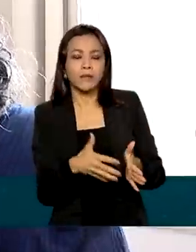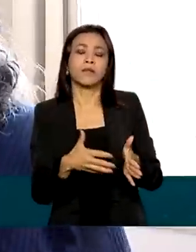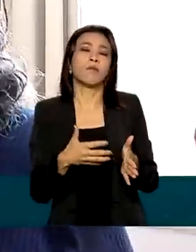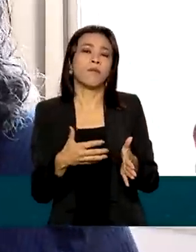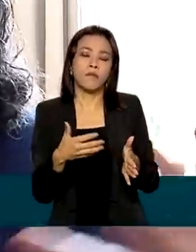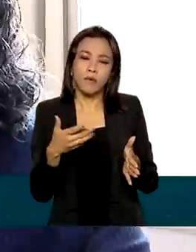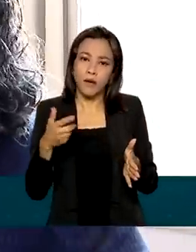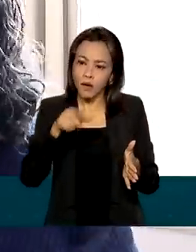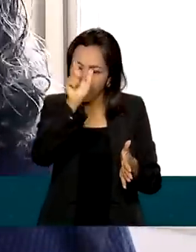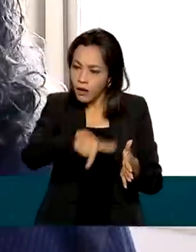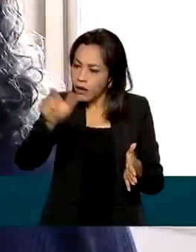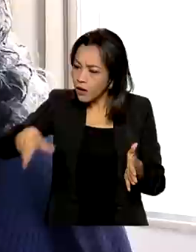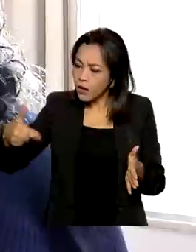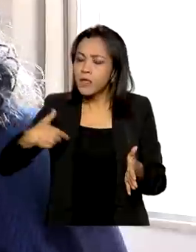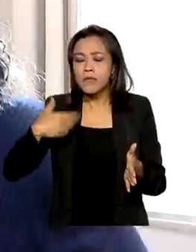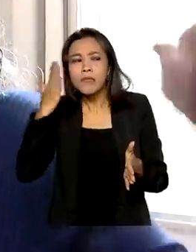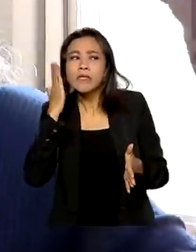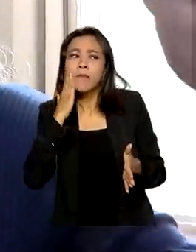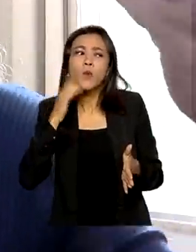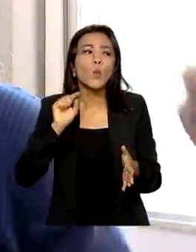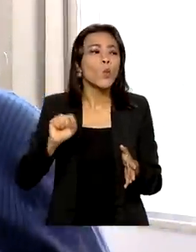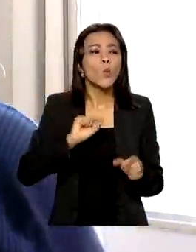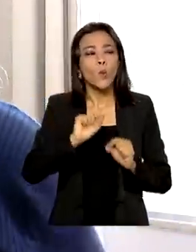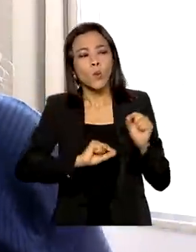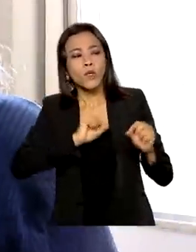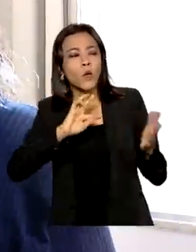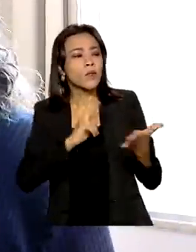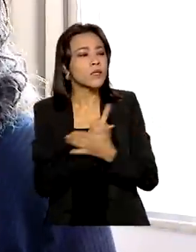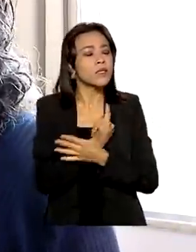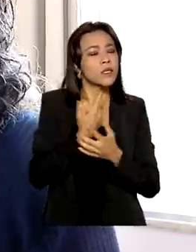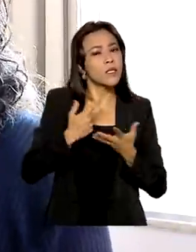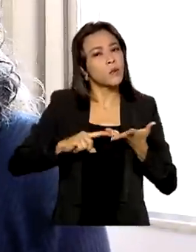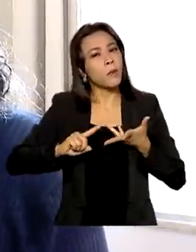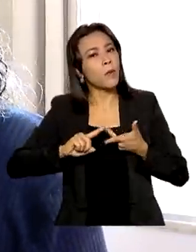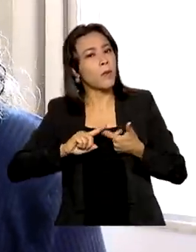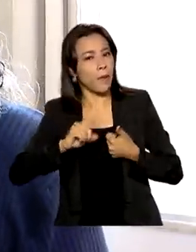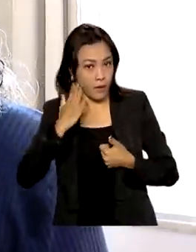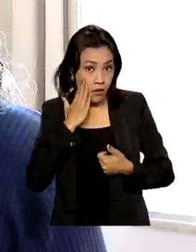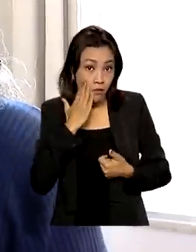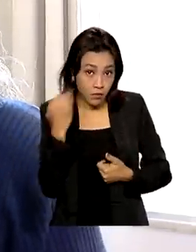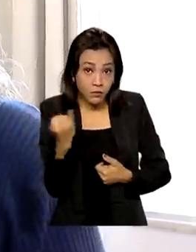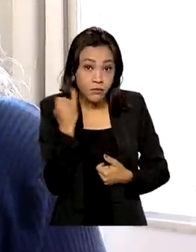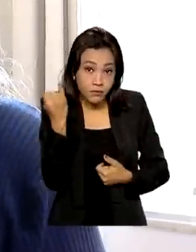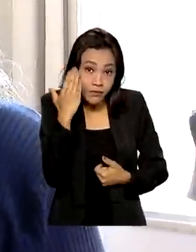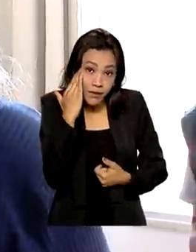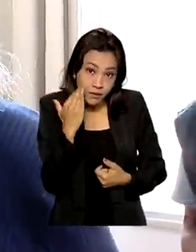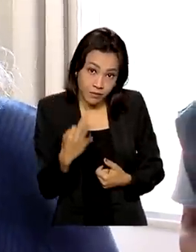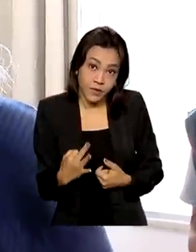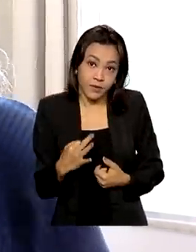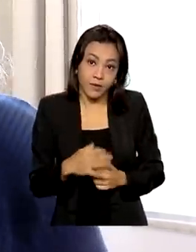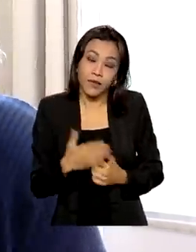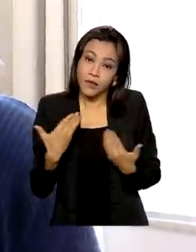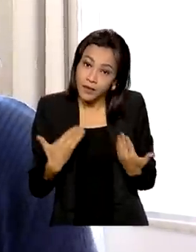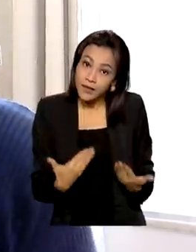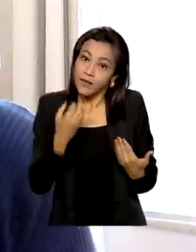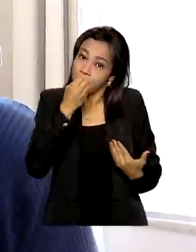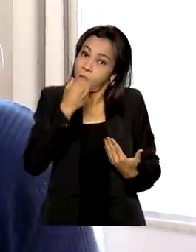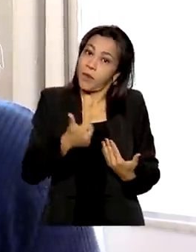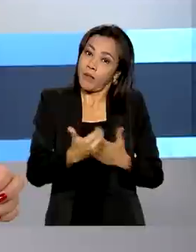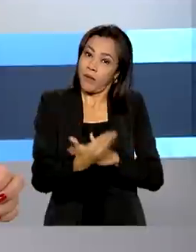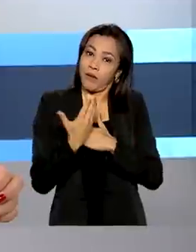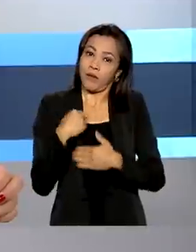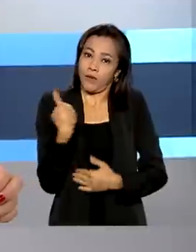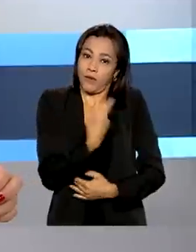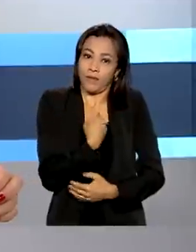sempre à par das coisas, do que está acontecendo, entendeu? E isso faz um bem para a gente.